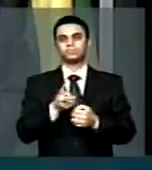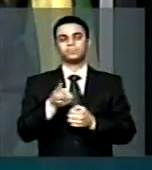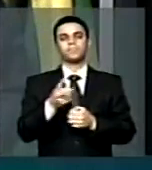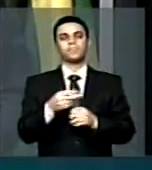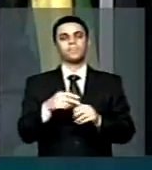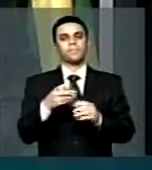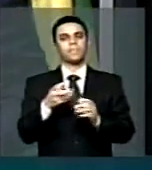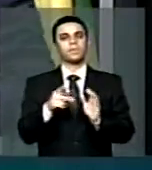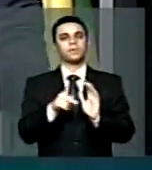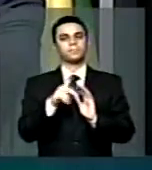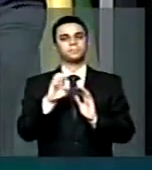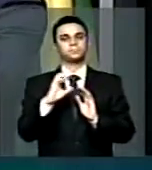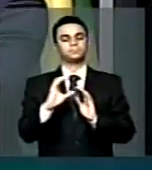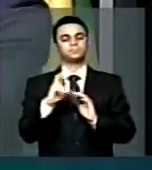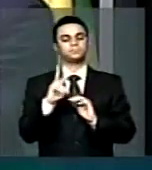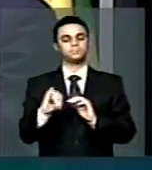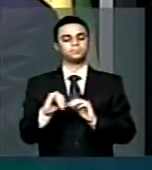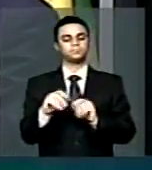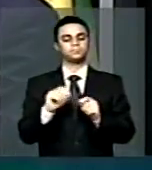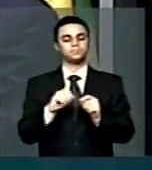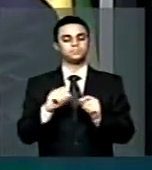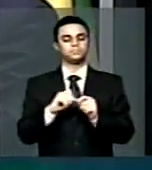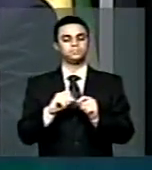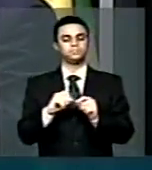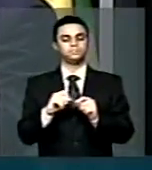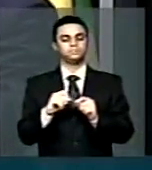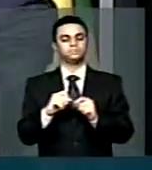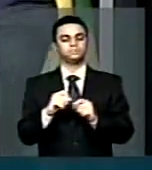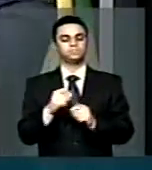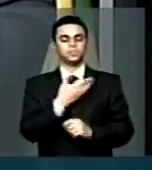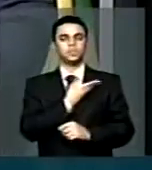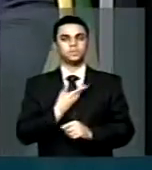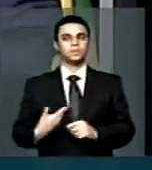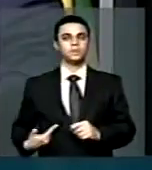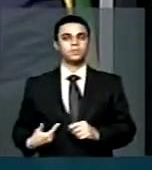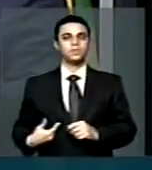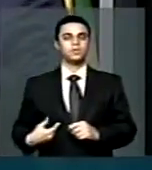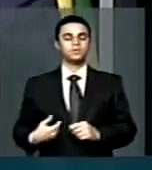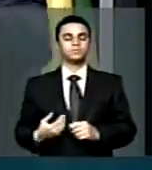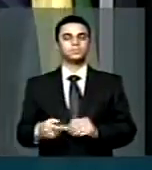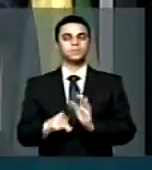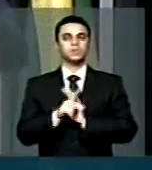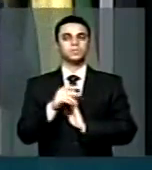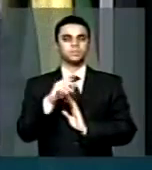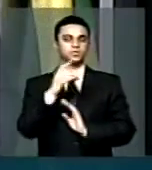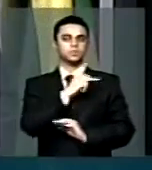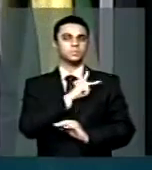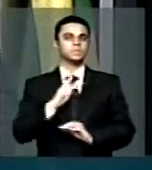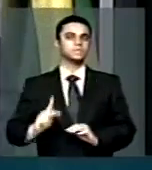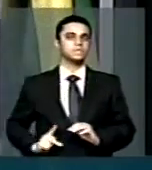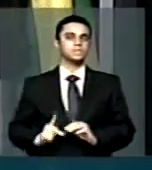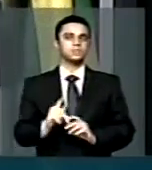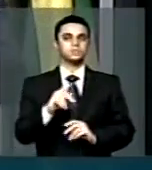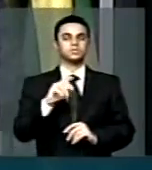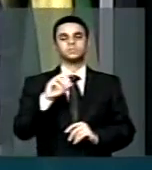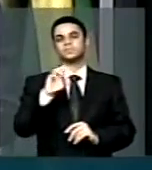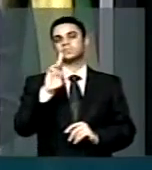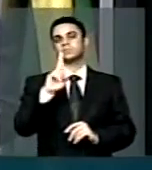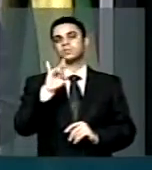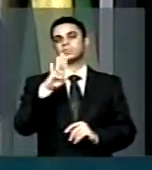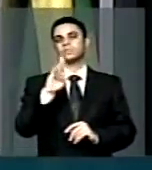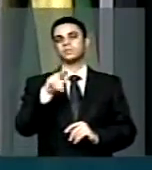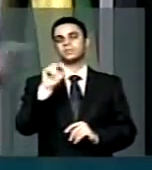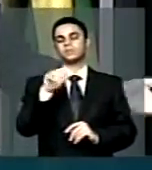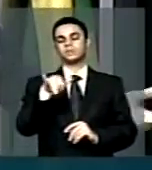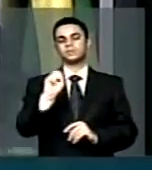essa PEC vão executar os governadores, os governos, os presidentes de tribunais. Quais?